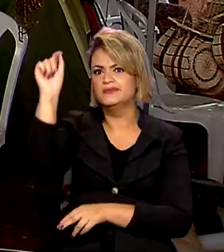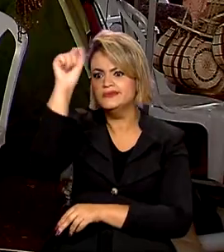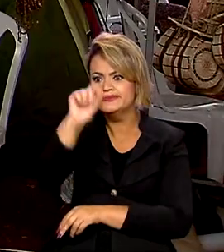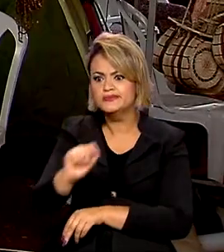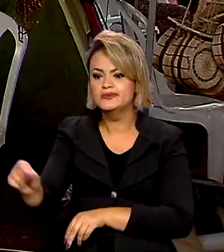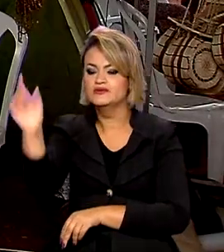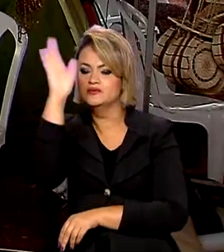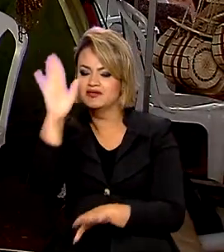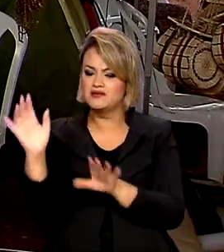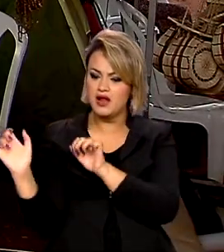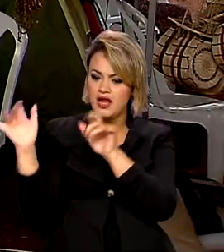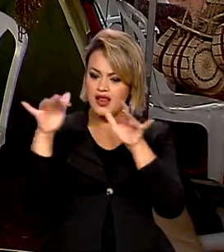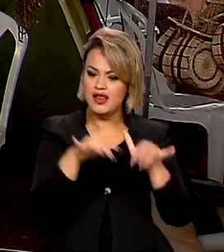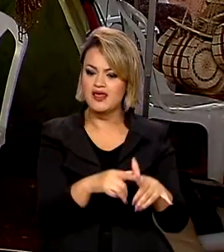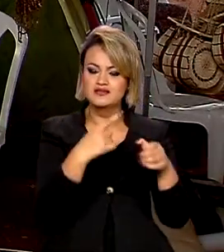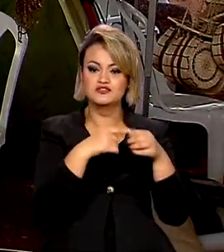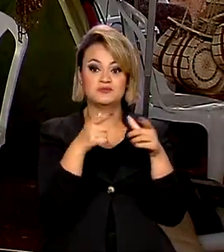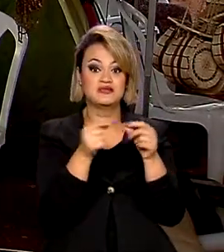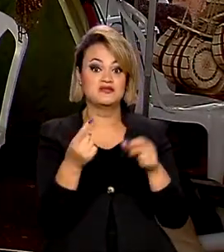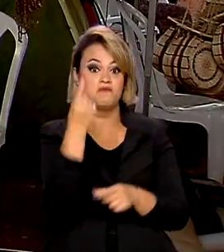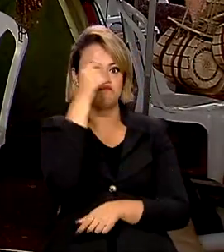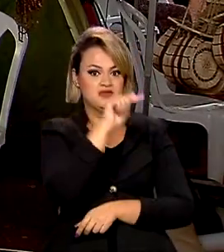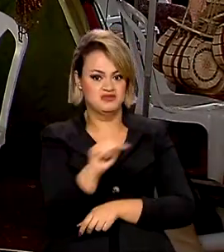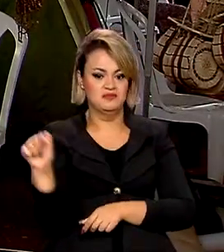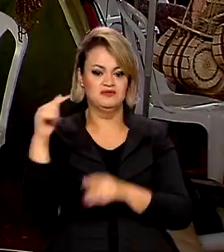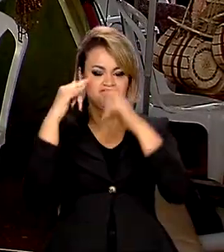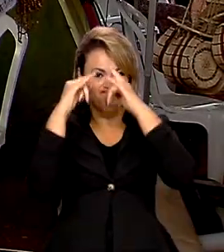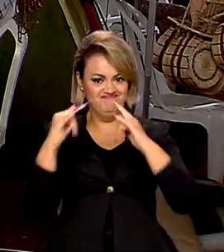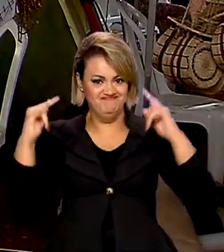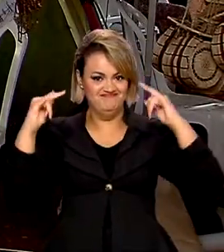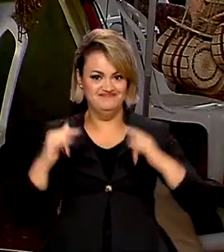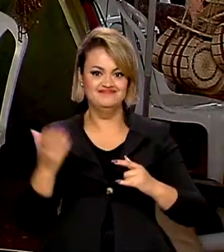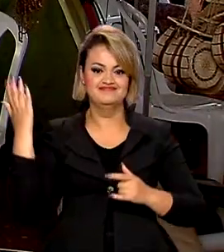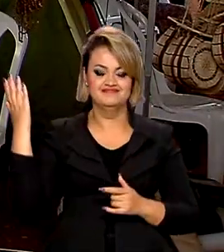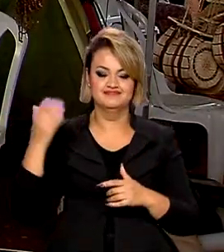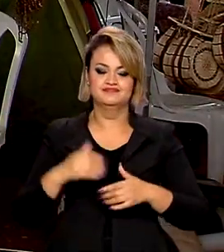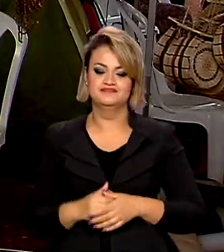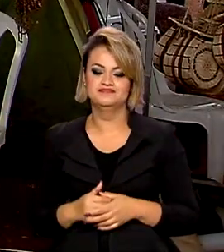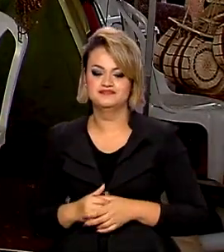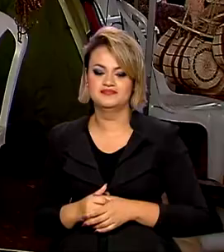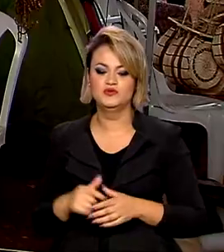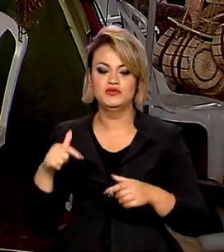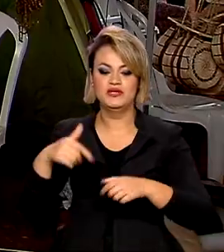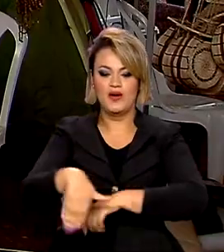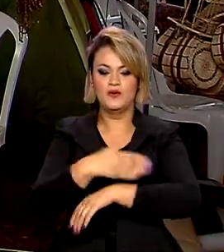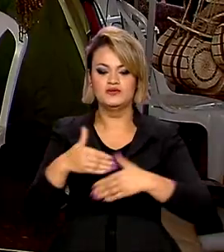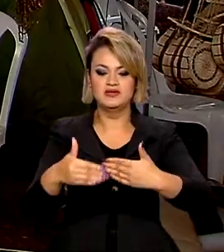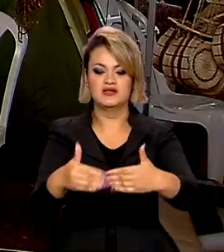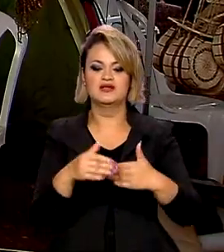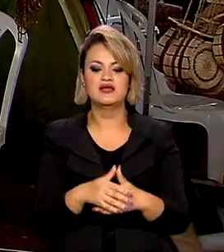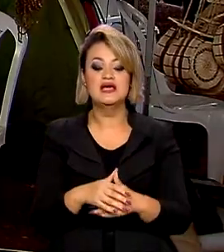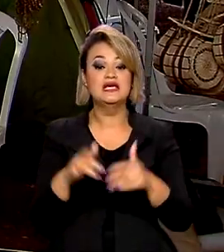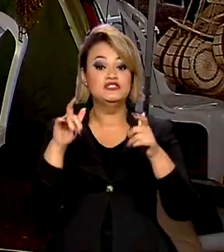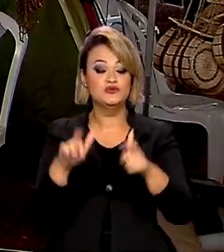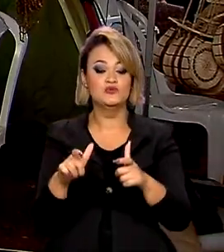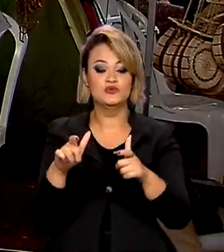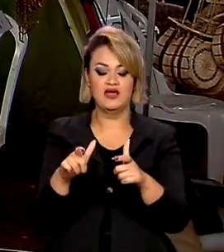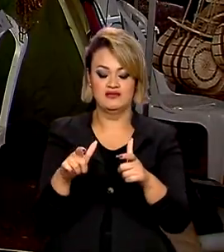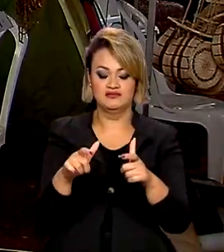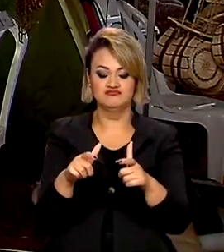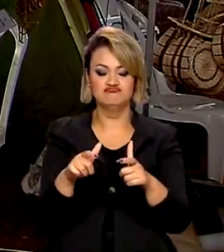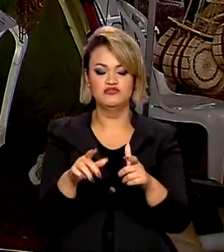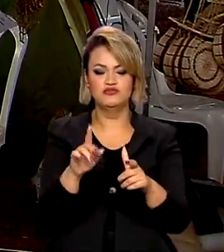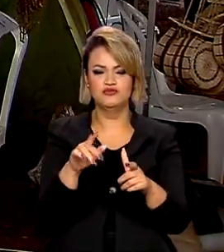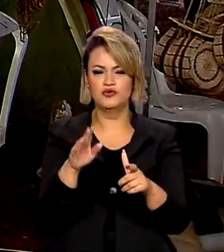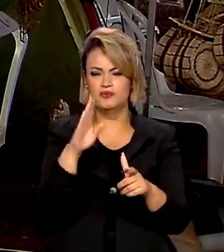as partes do país e passaram uma semana acampados aqui na Esplanada dos Ministérios. A demarcação esteve no centro das